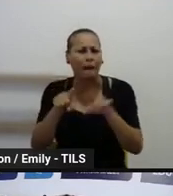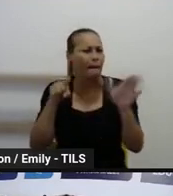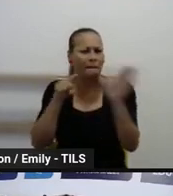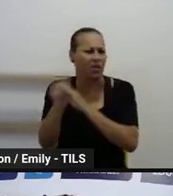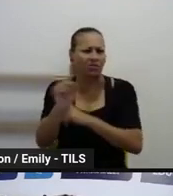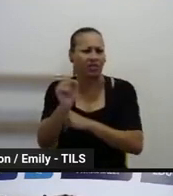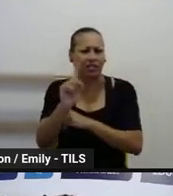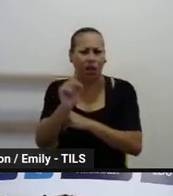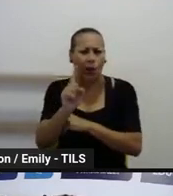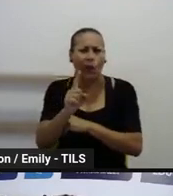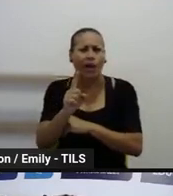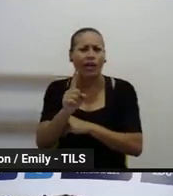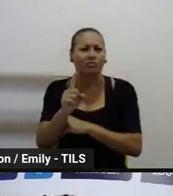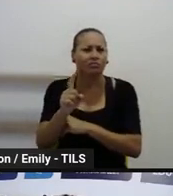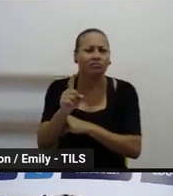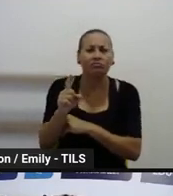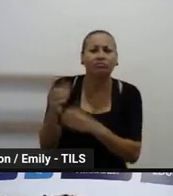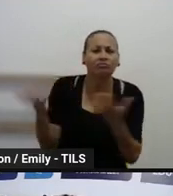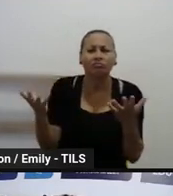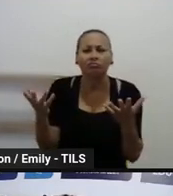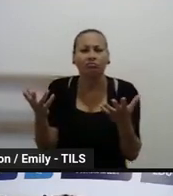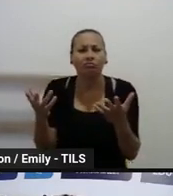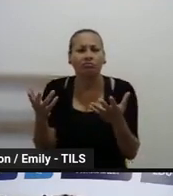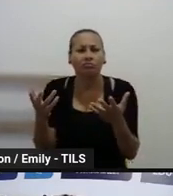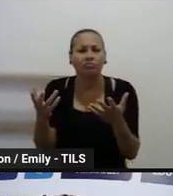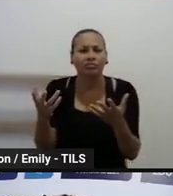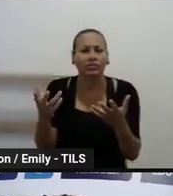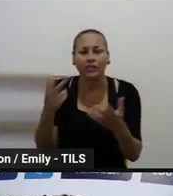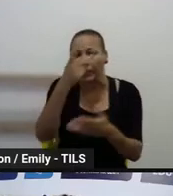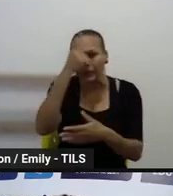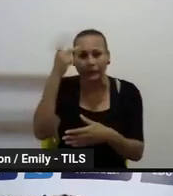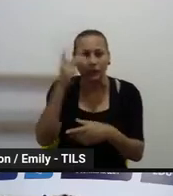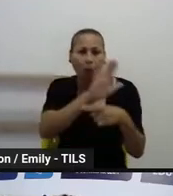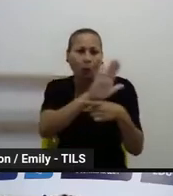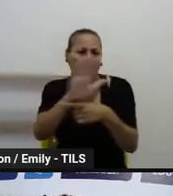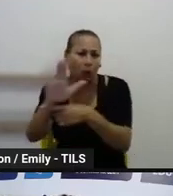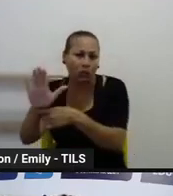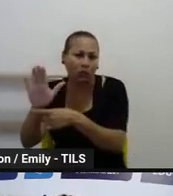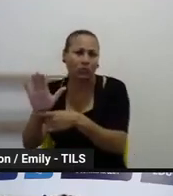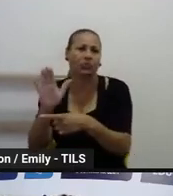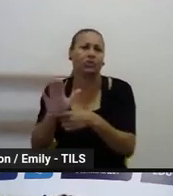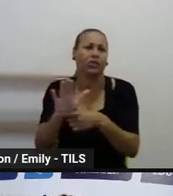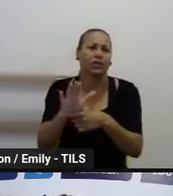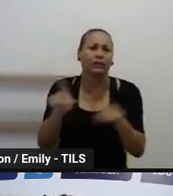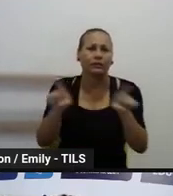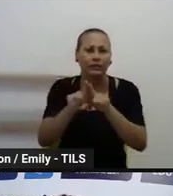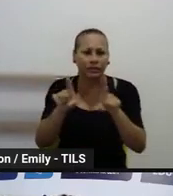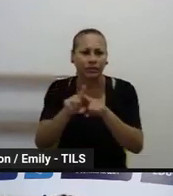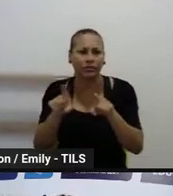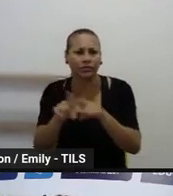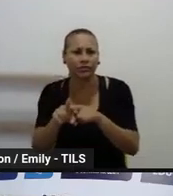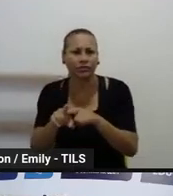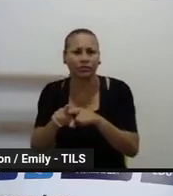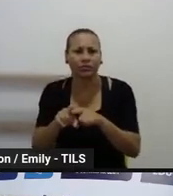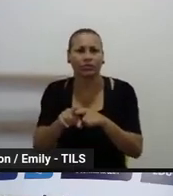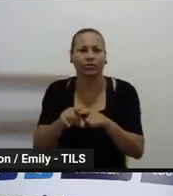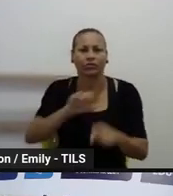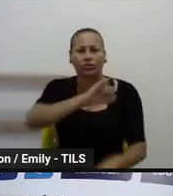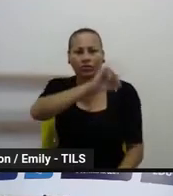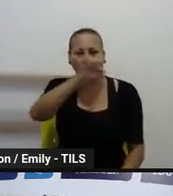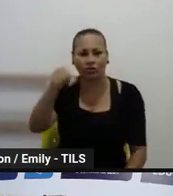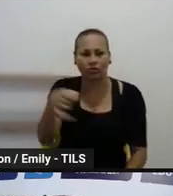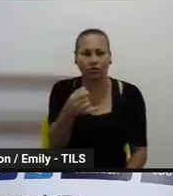mas também de, mas sim de, algumas contribuições de Joab Barbosa e Gabriel Araújo. Joab Barbosa